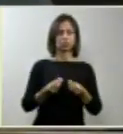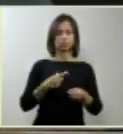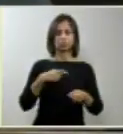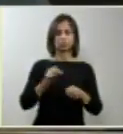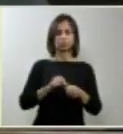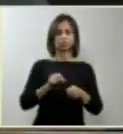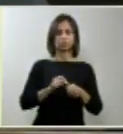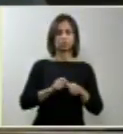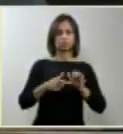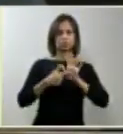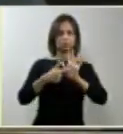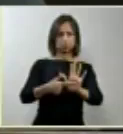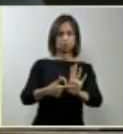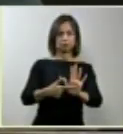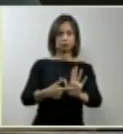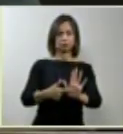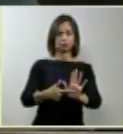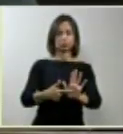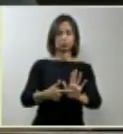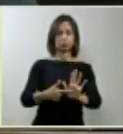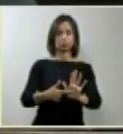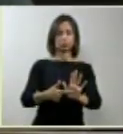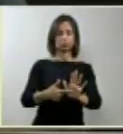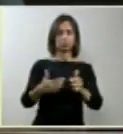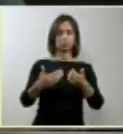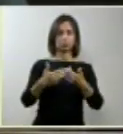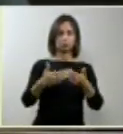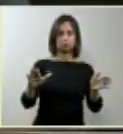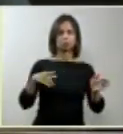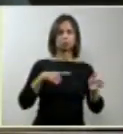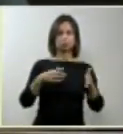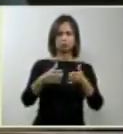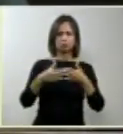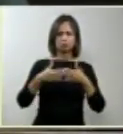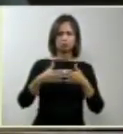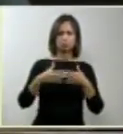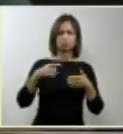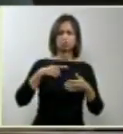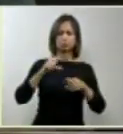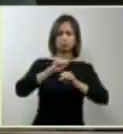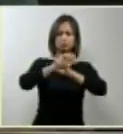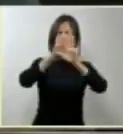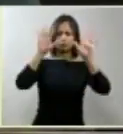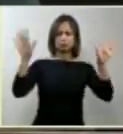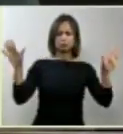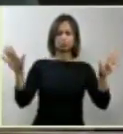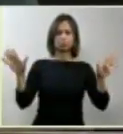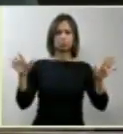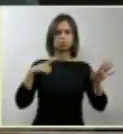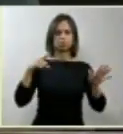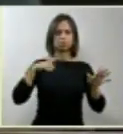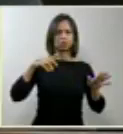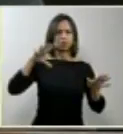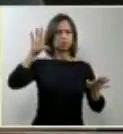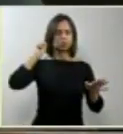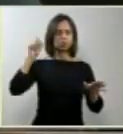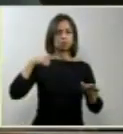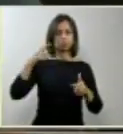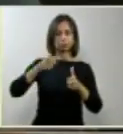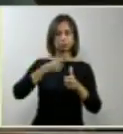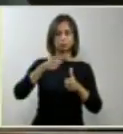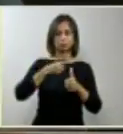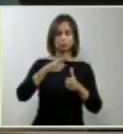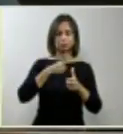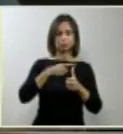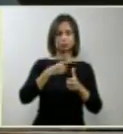exposição, abrir a pedidos de esclarecimento. E ouvimos, em primeiro lugar,